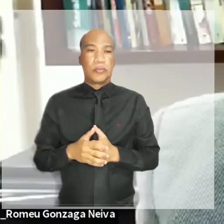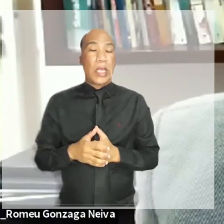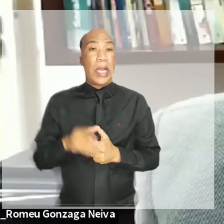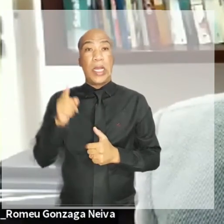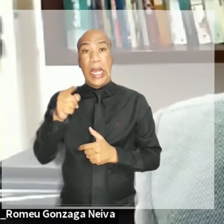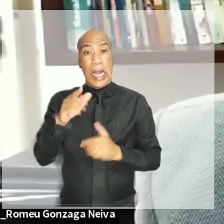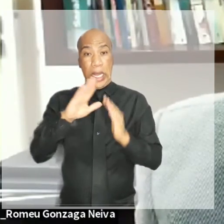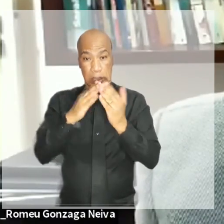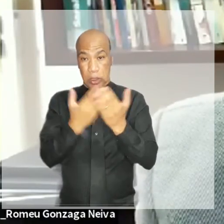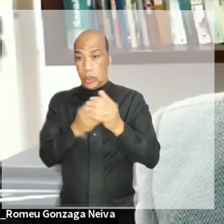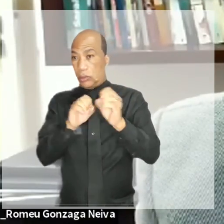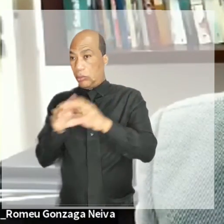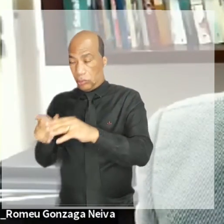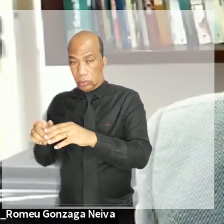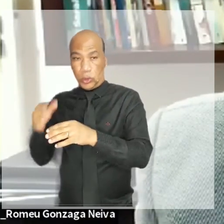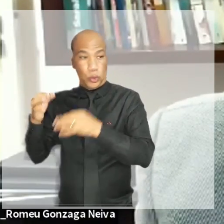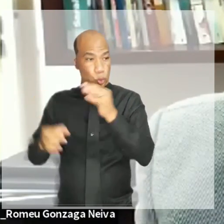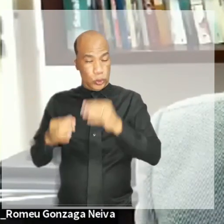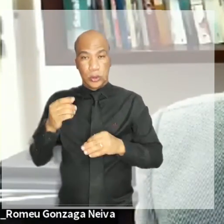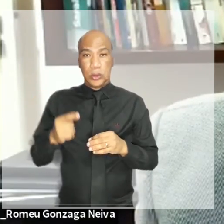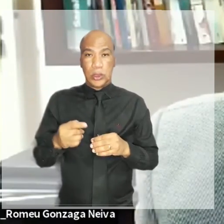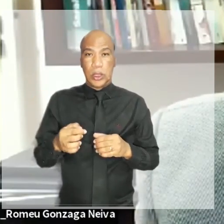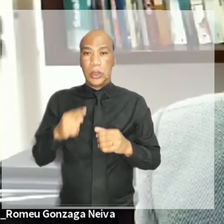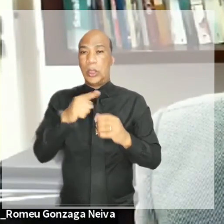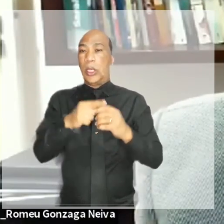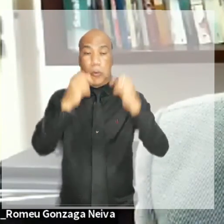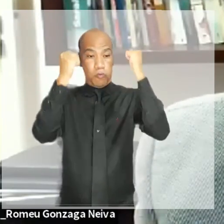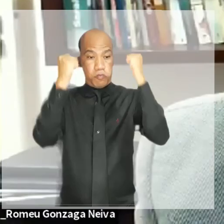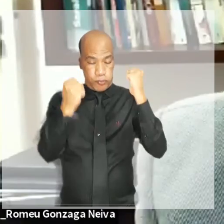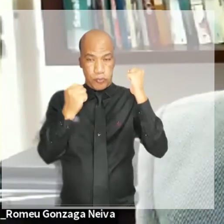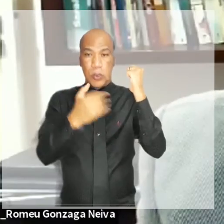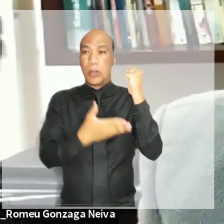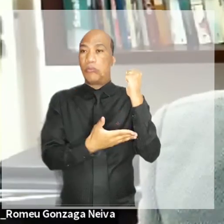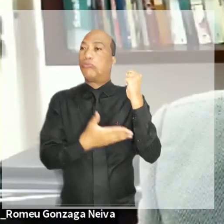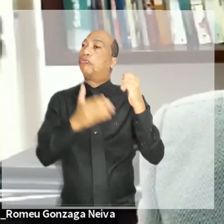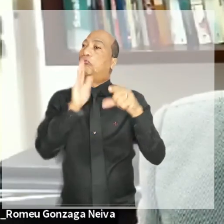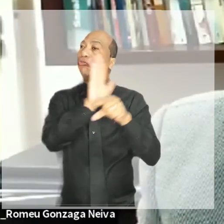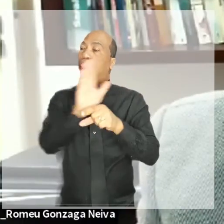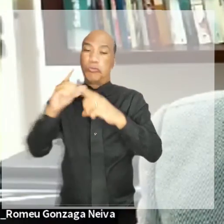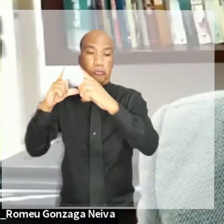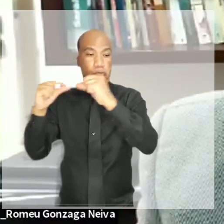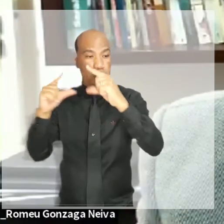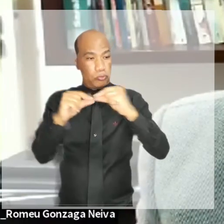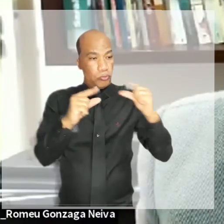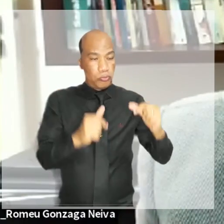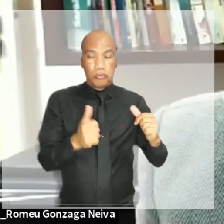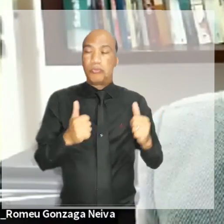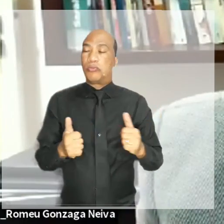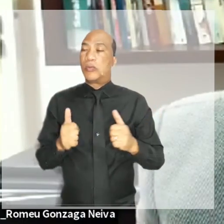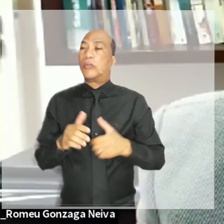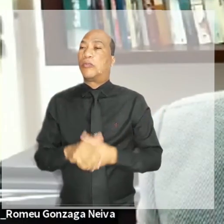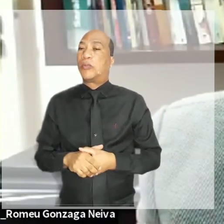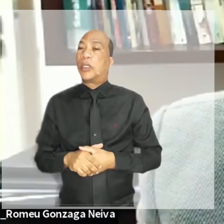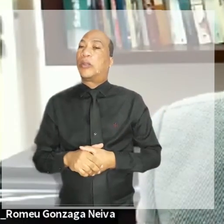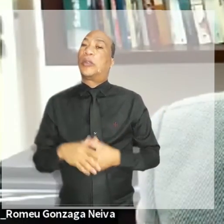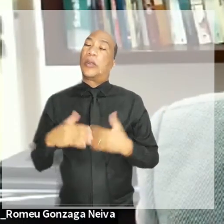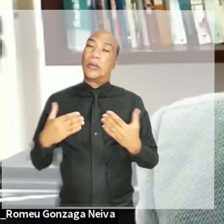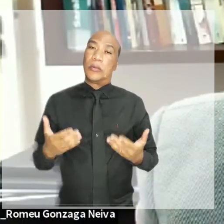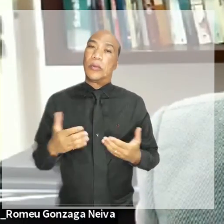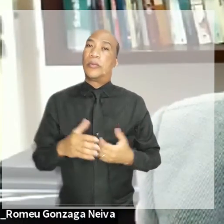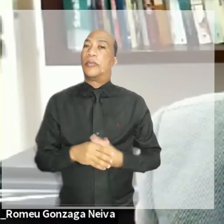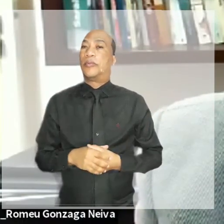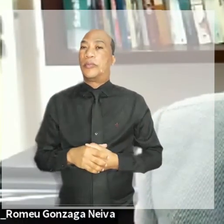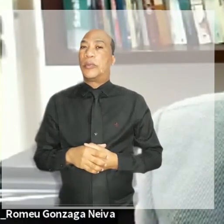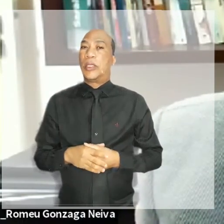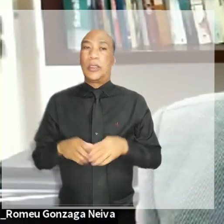desenvolvimento da Justiça do Distrito Federal, se não pelo tribunal,